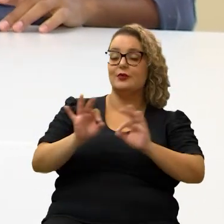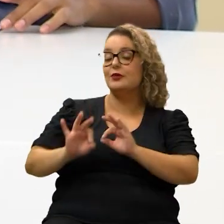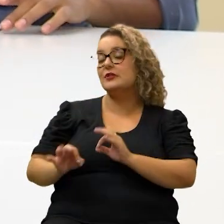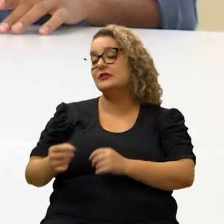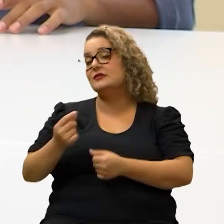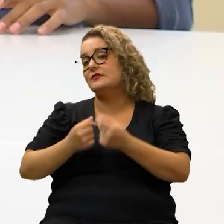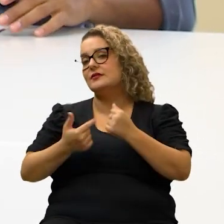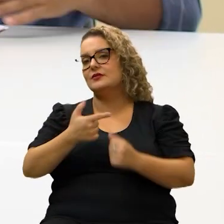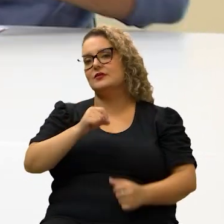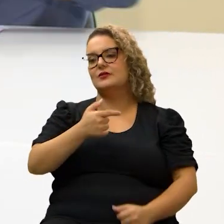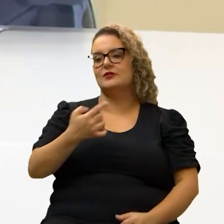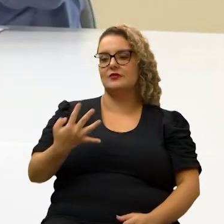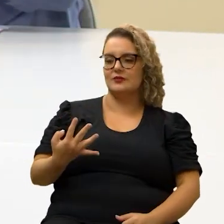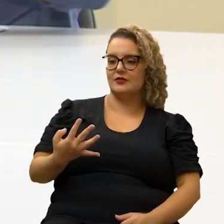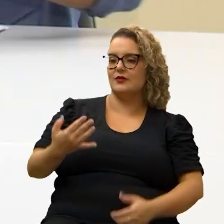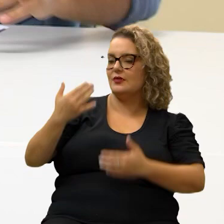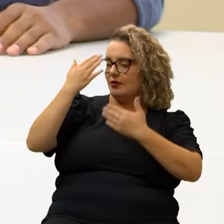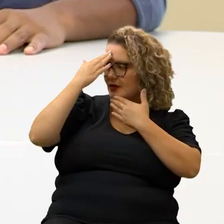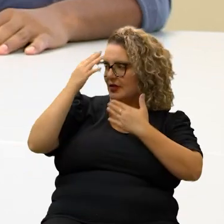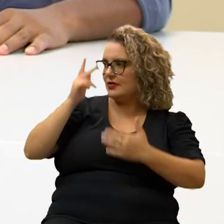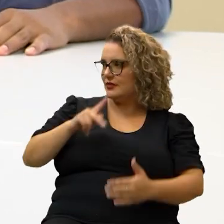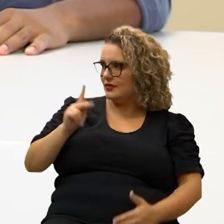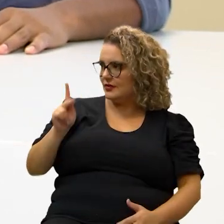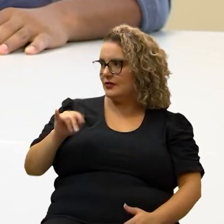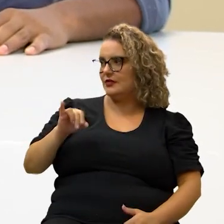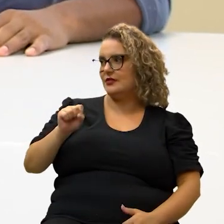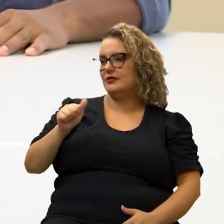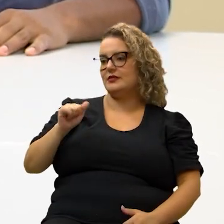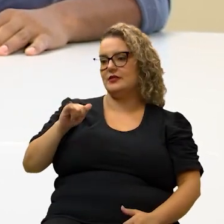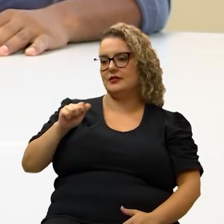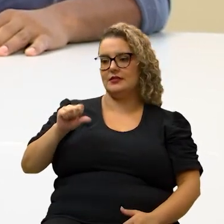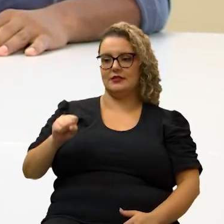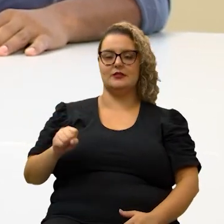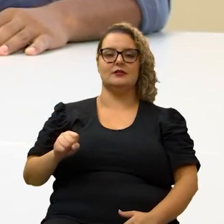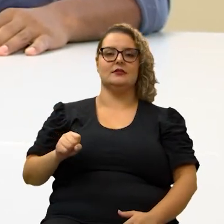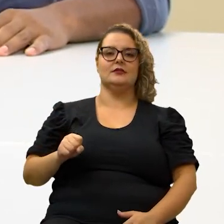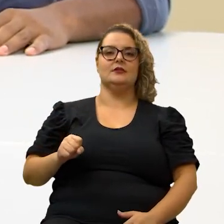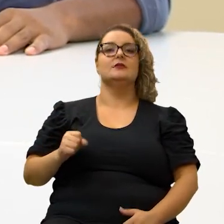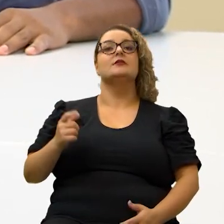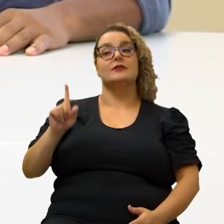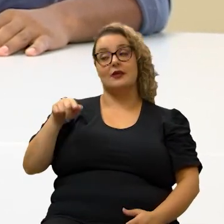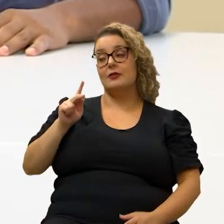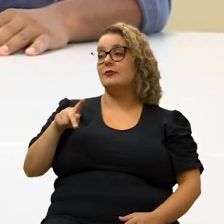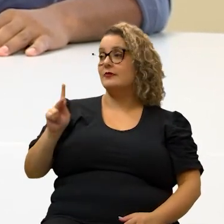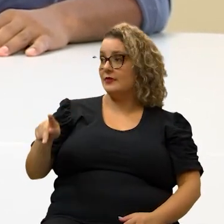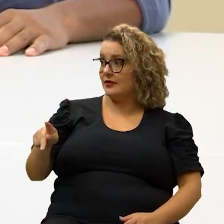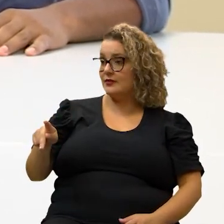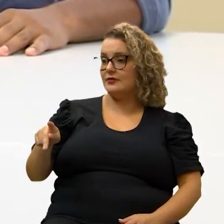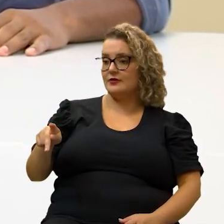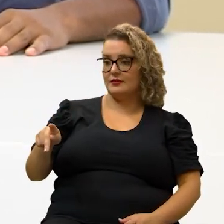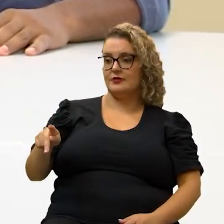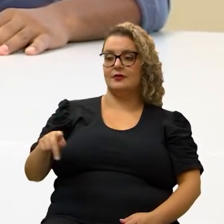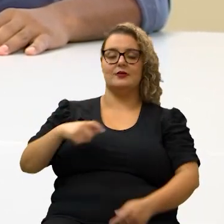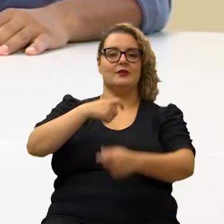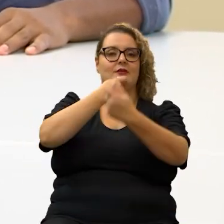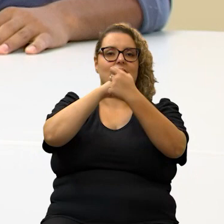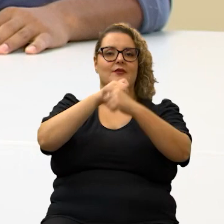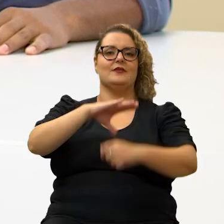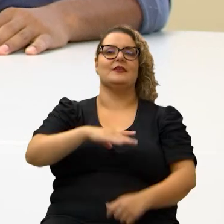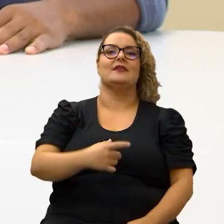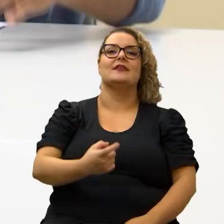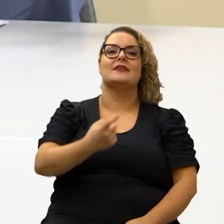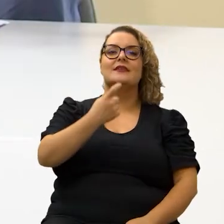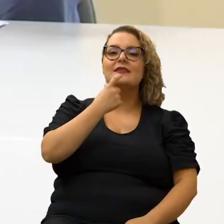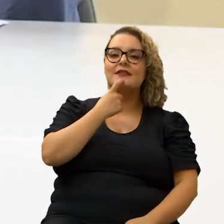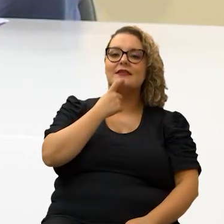financeira para 2024 gostaria de agradecer o professor Isaías de Carvalho Borges ele que é professor aqui na PUC de